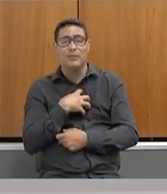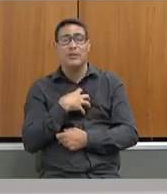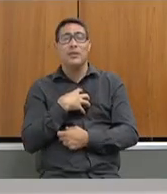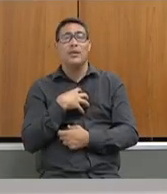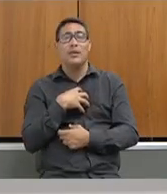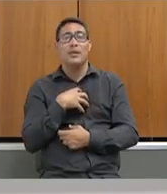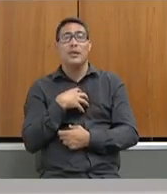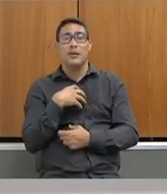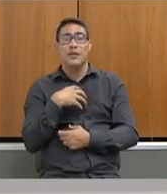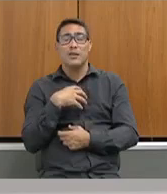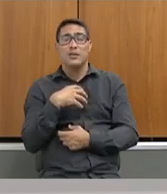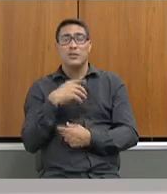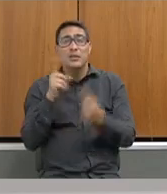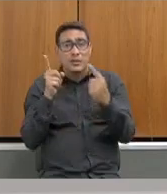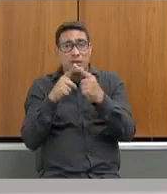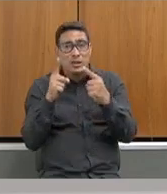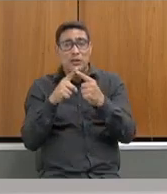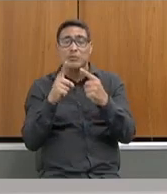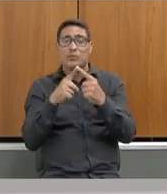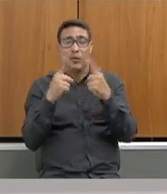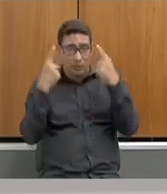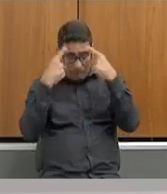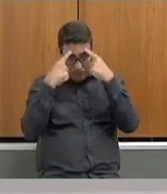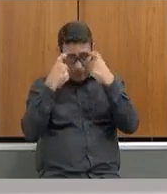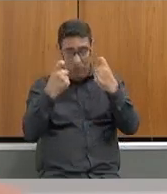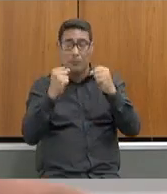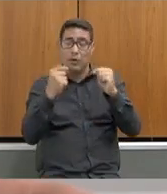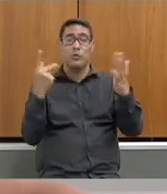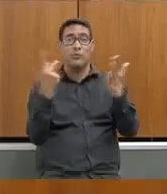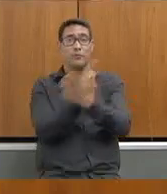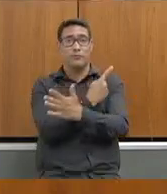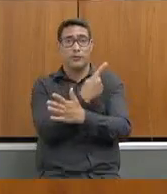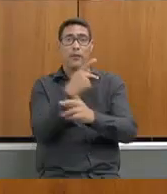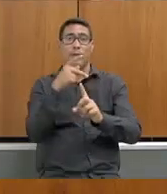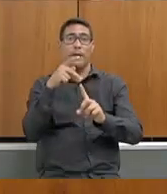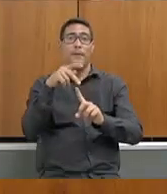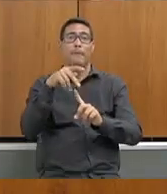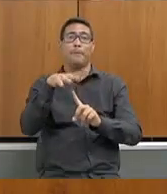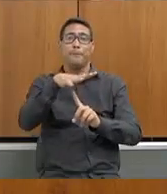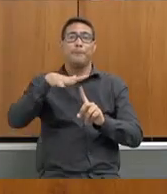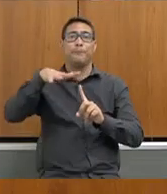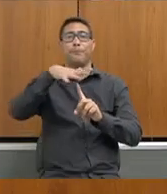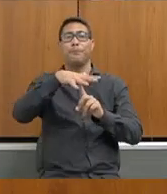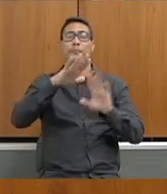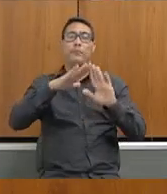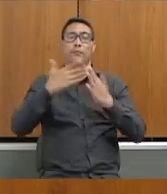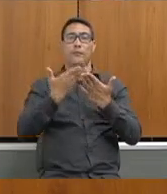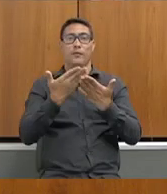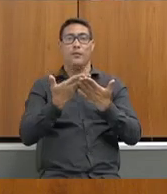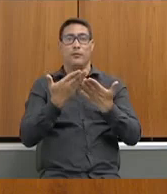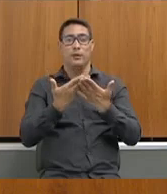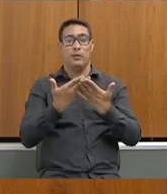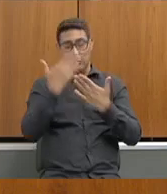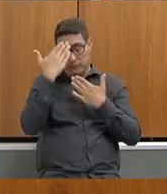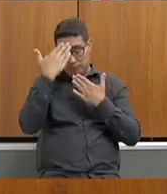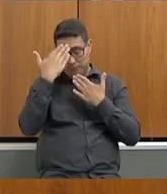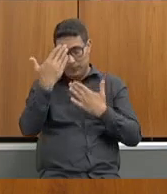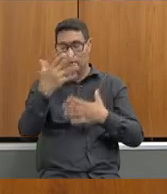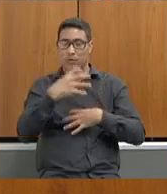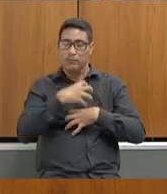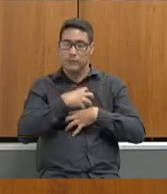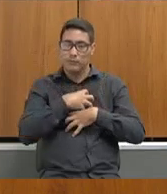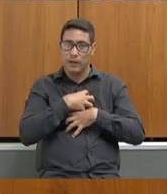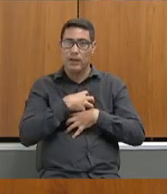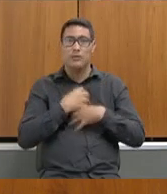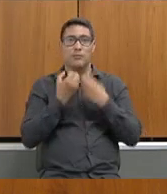acontecer ainda na nossa comunidade escolar. Obrigada pela sua sensibilidade por manifestar